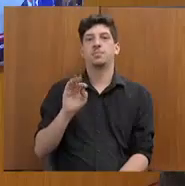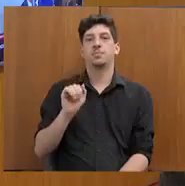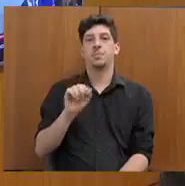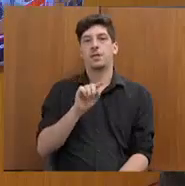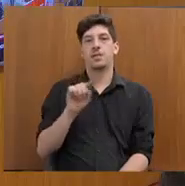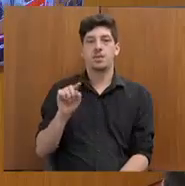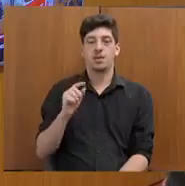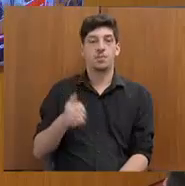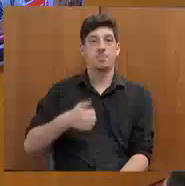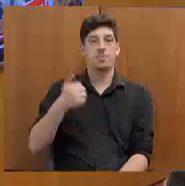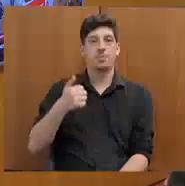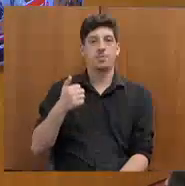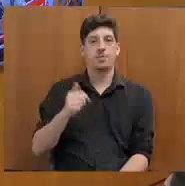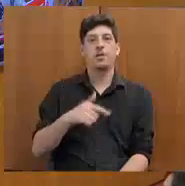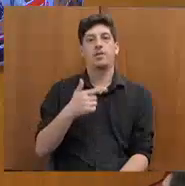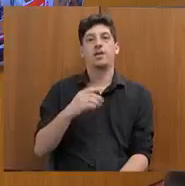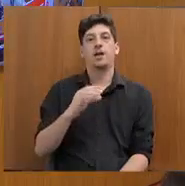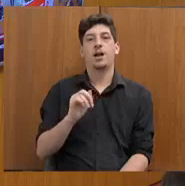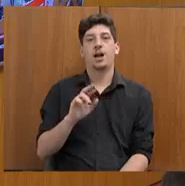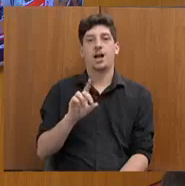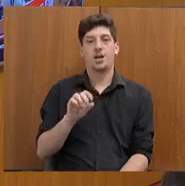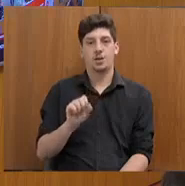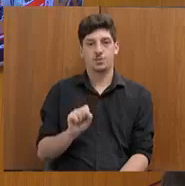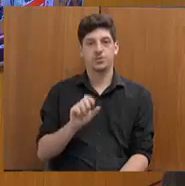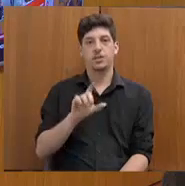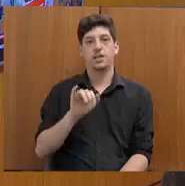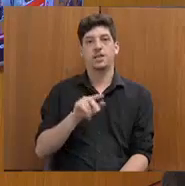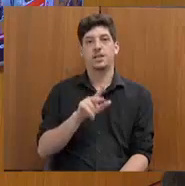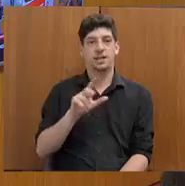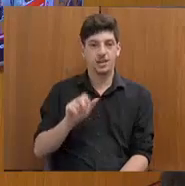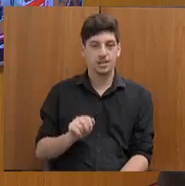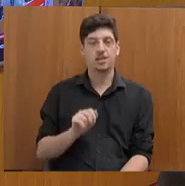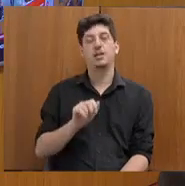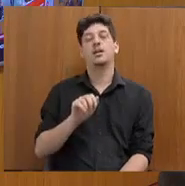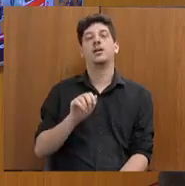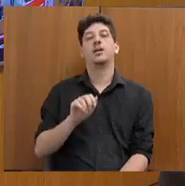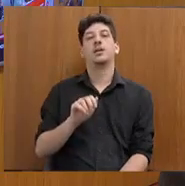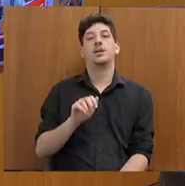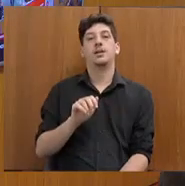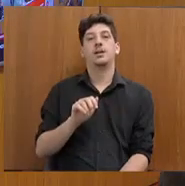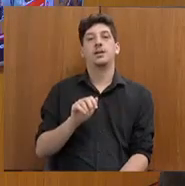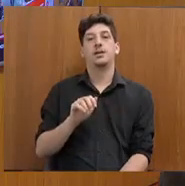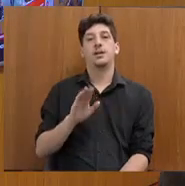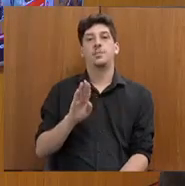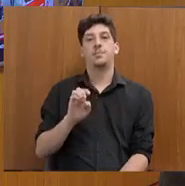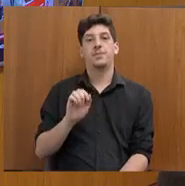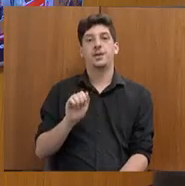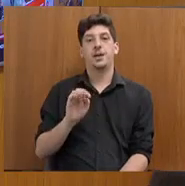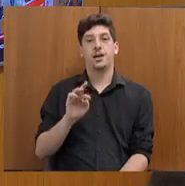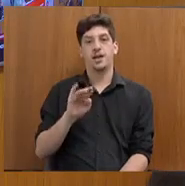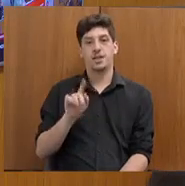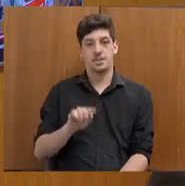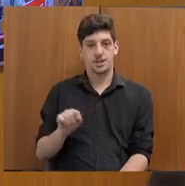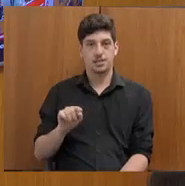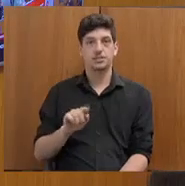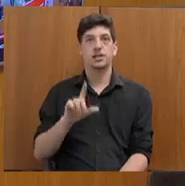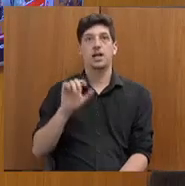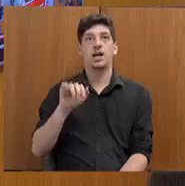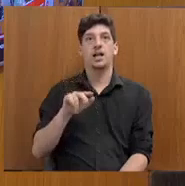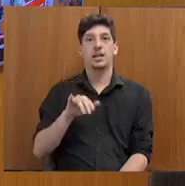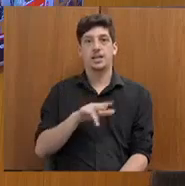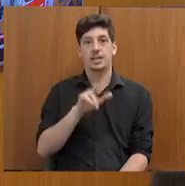Carlos Arantes, Leninha, Bela Gonçalves e Beatriz Serqueira. A deputada Leninha solicitou que ela tenha uma viagem